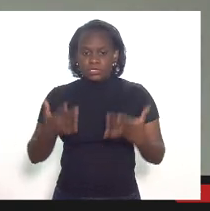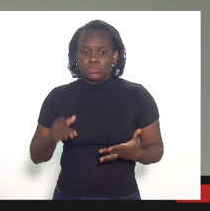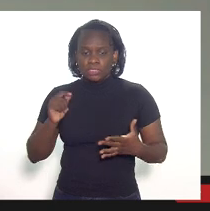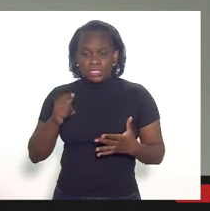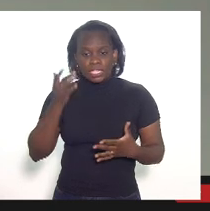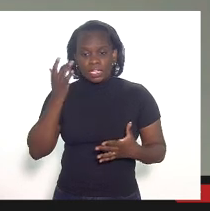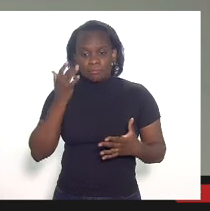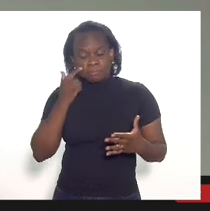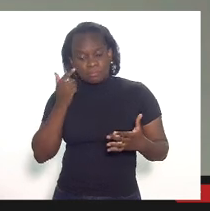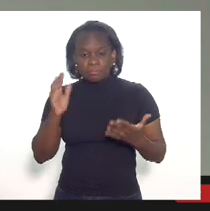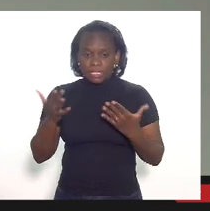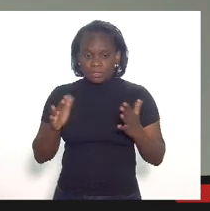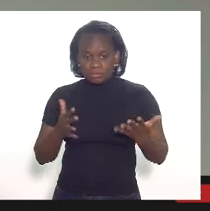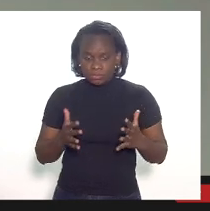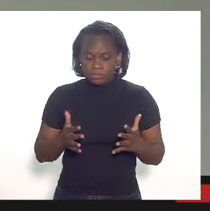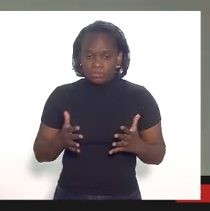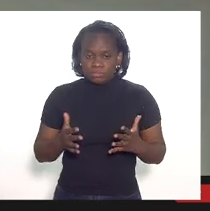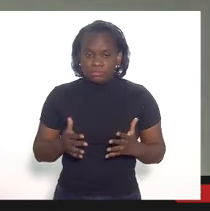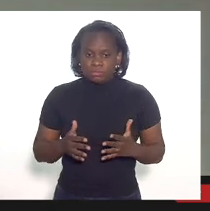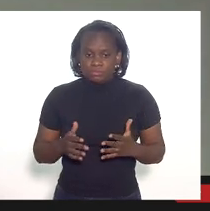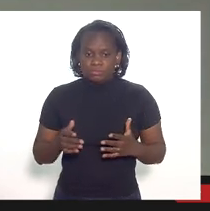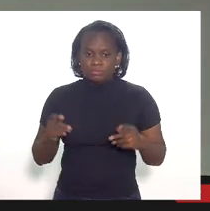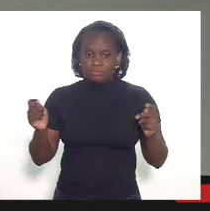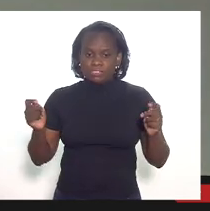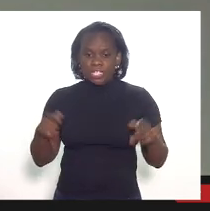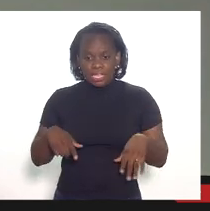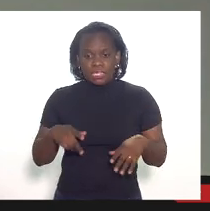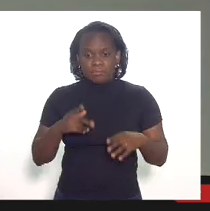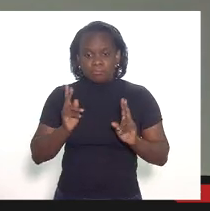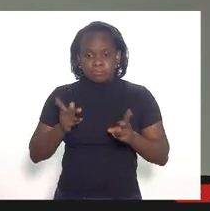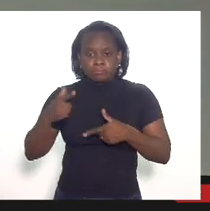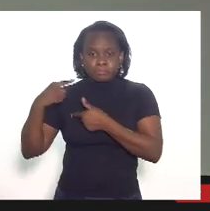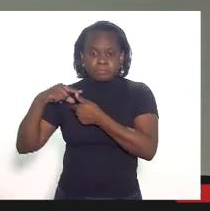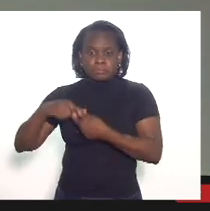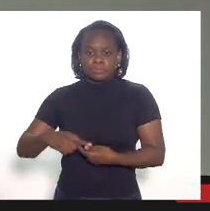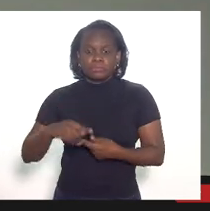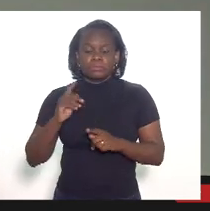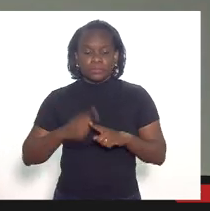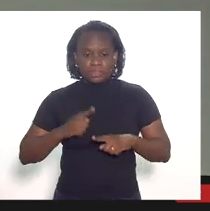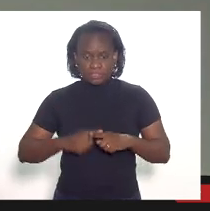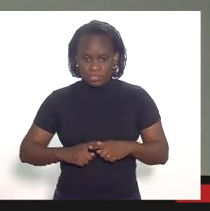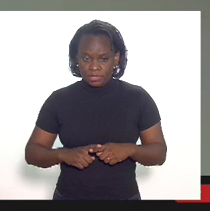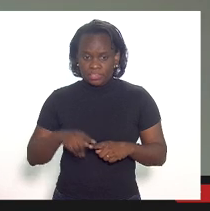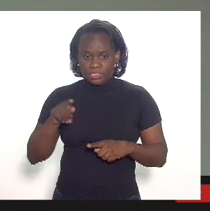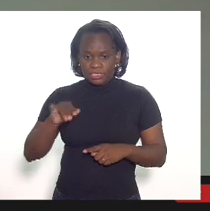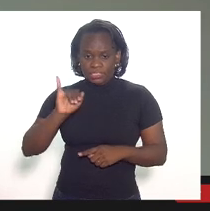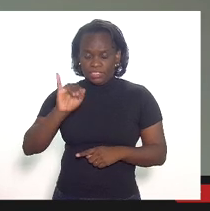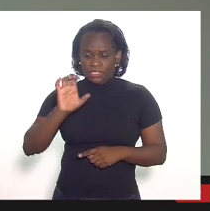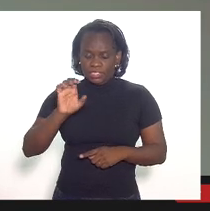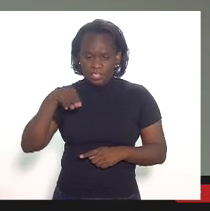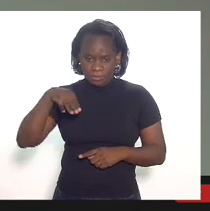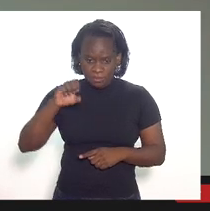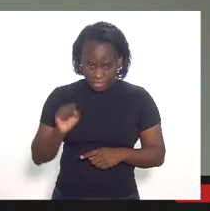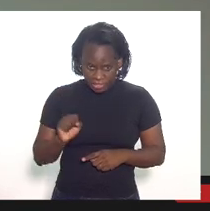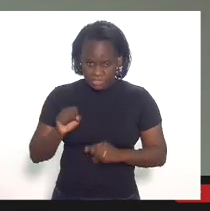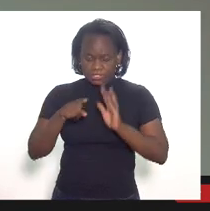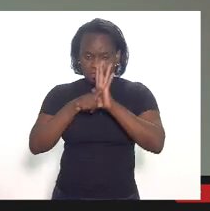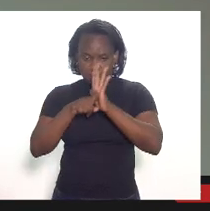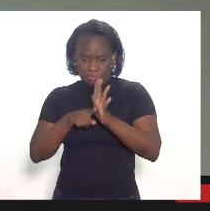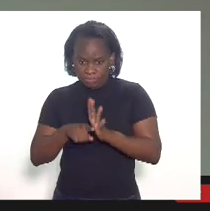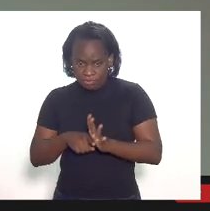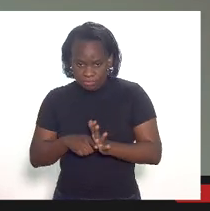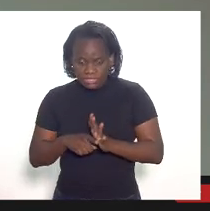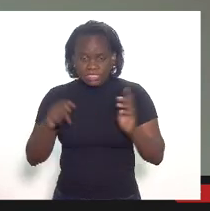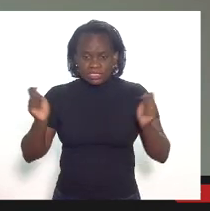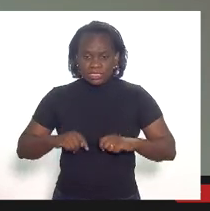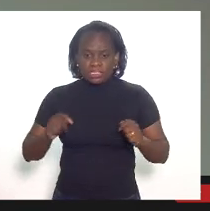estimativa cabe até conservadora, por quê? No caso do ICMS, a fiscalização, a possibilidade de